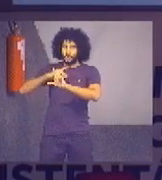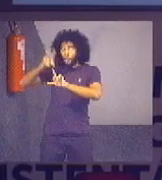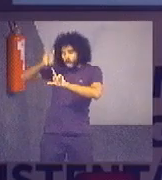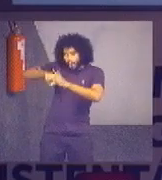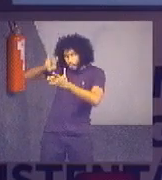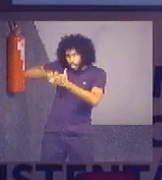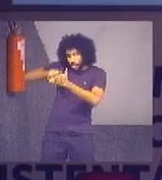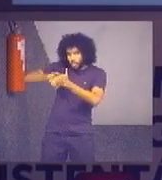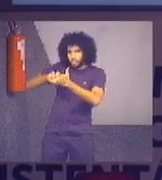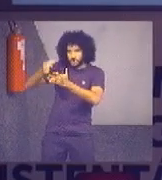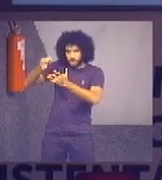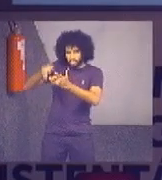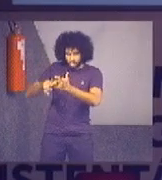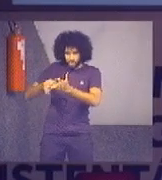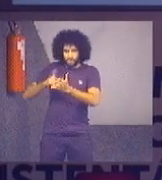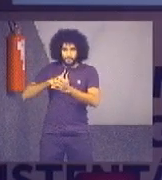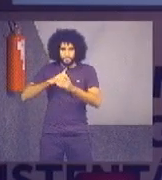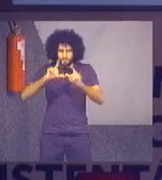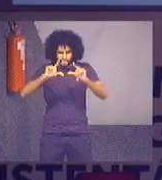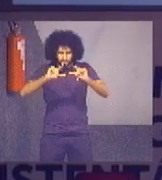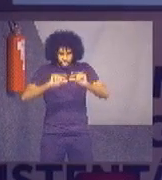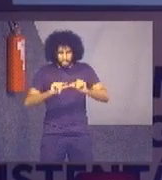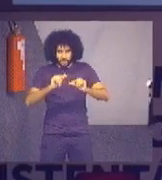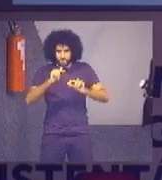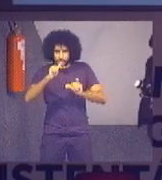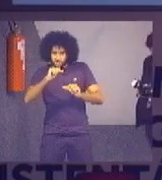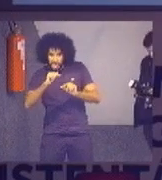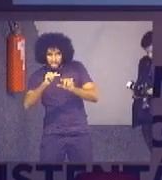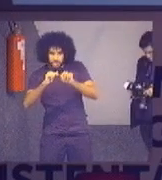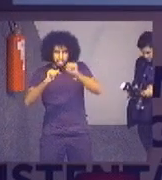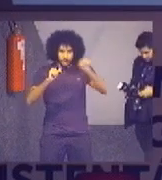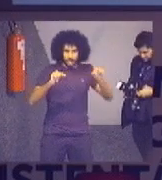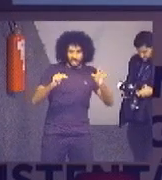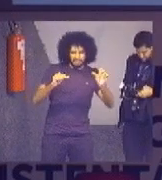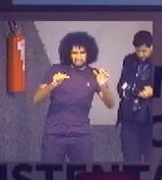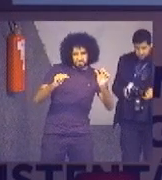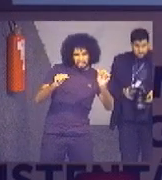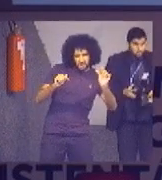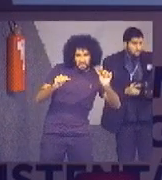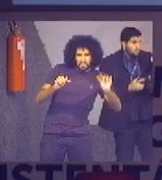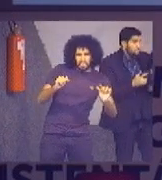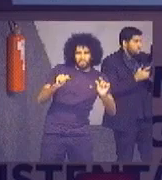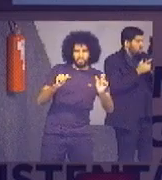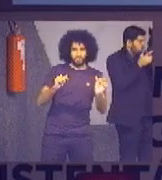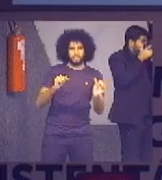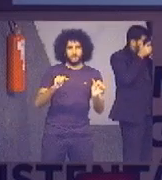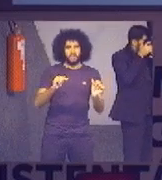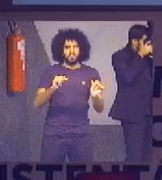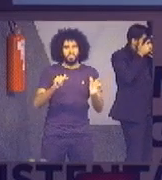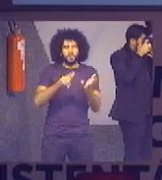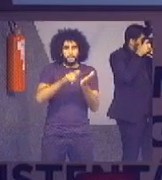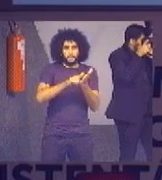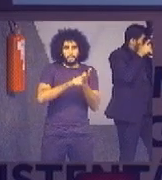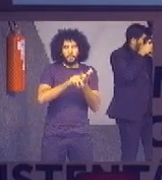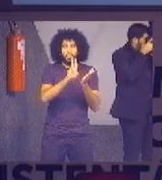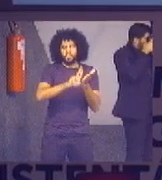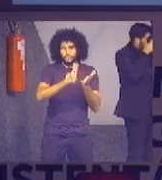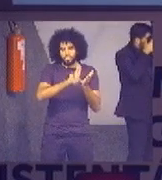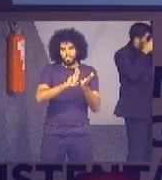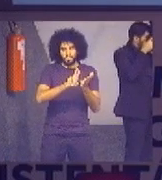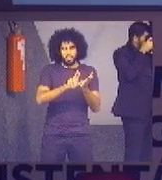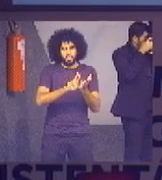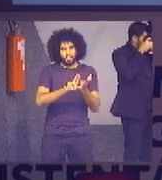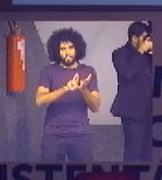tem uma queda ali grande, de sete para um pouco menos de seis, de consumo de papel per capita, nesses